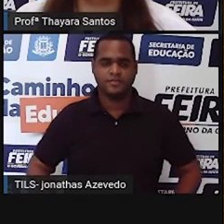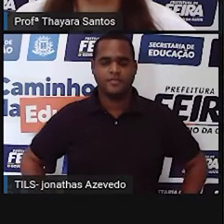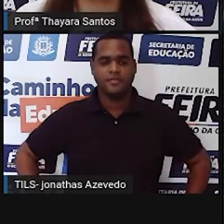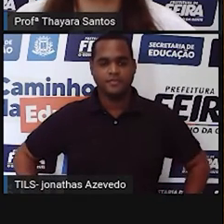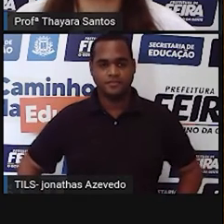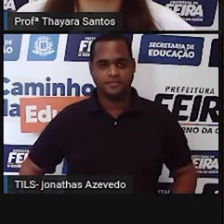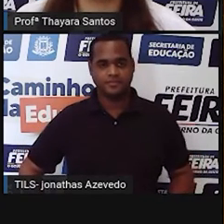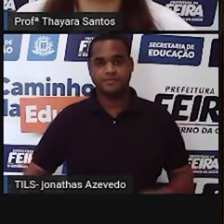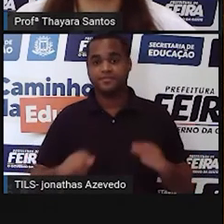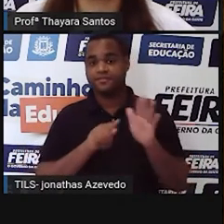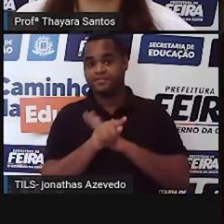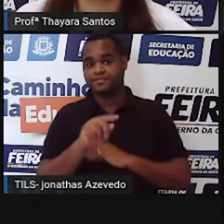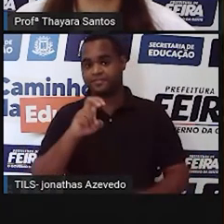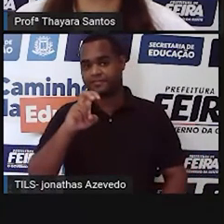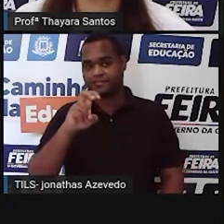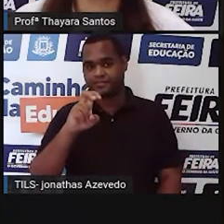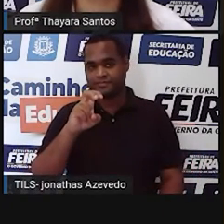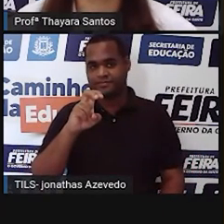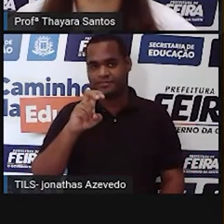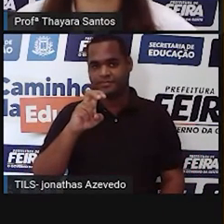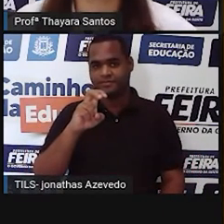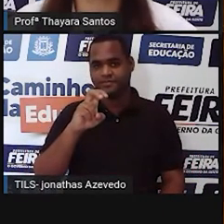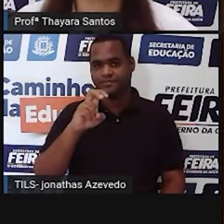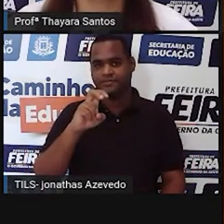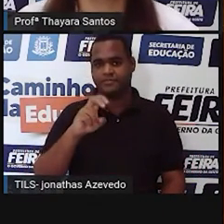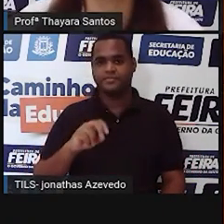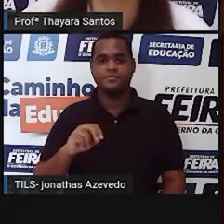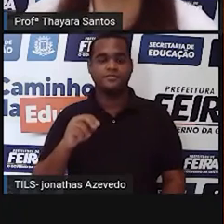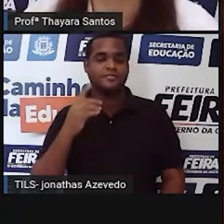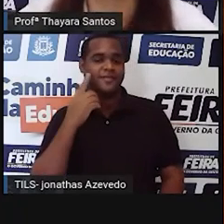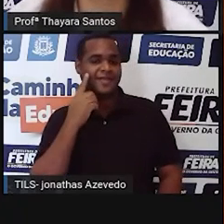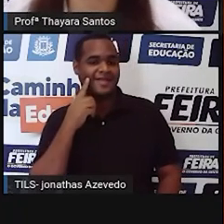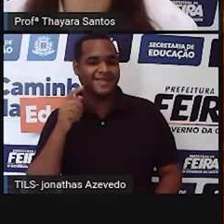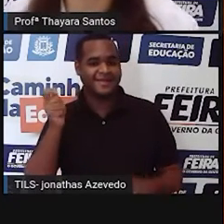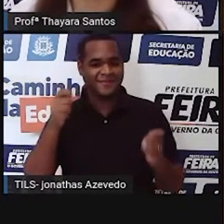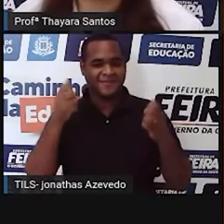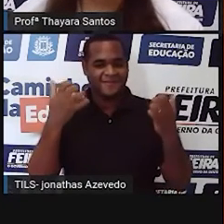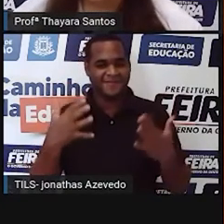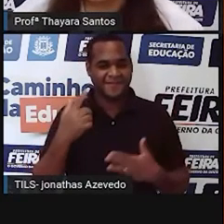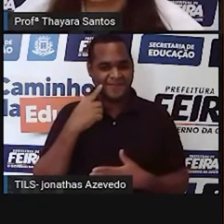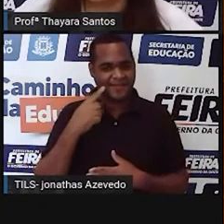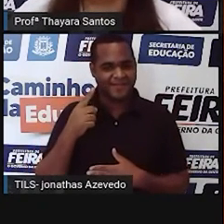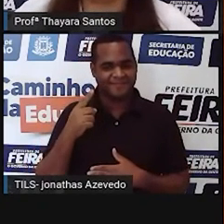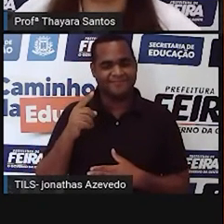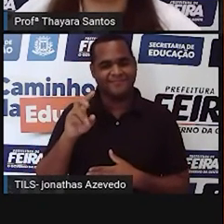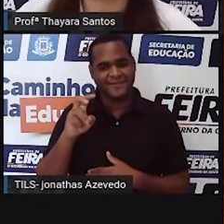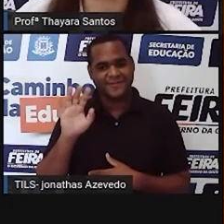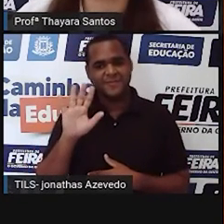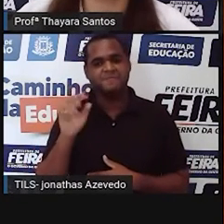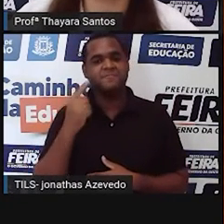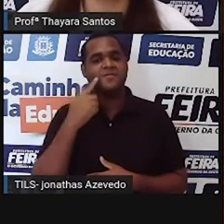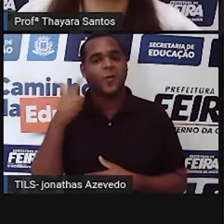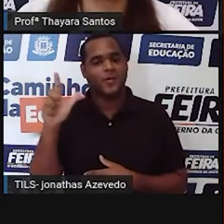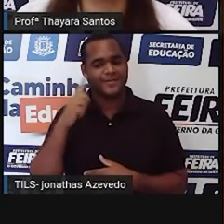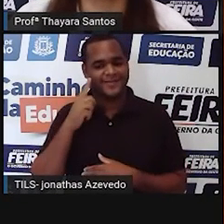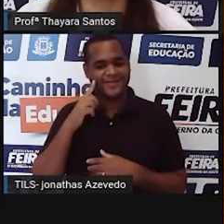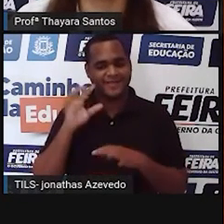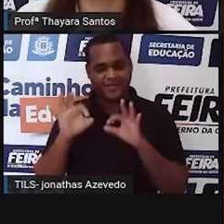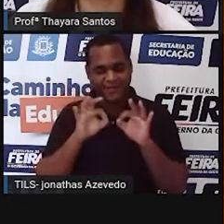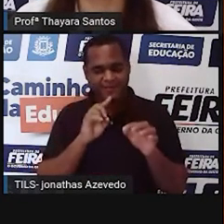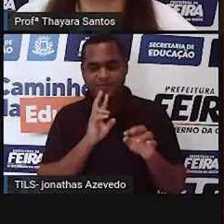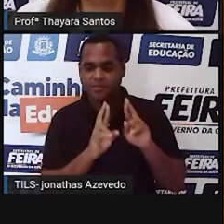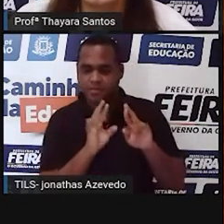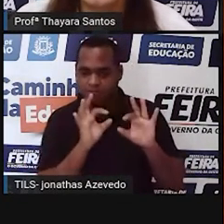Vamos para a próxima. Agora a gente vai iniciar a nossa correção. Vamos lá. Então, peguem as